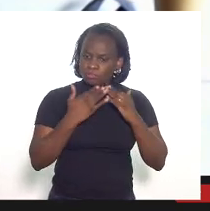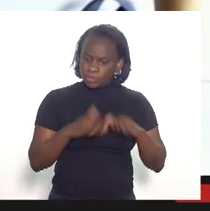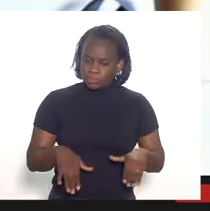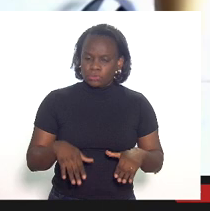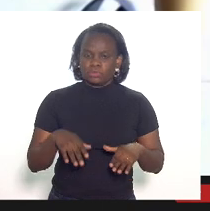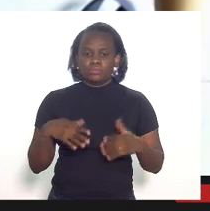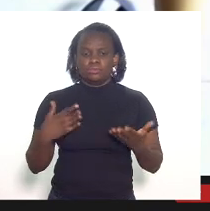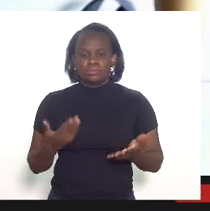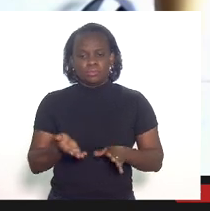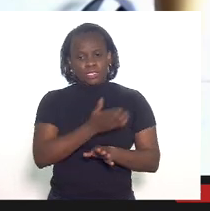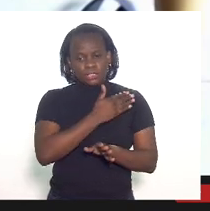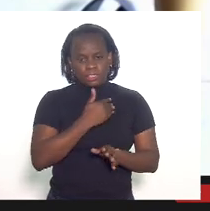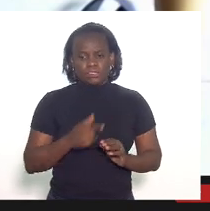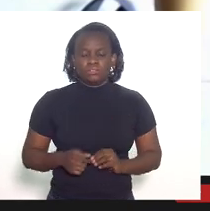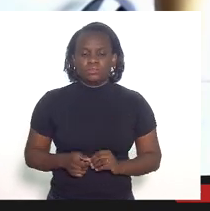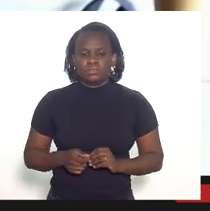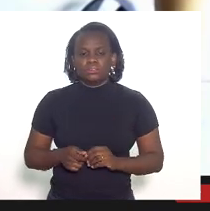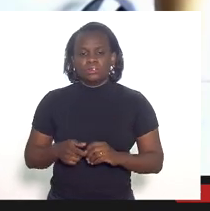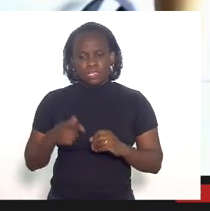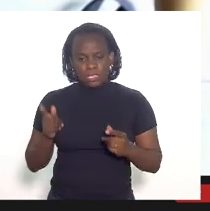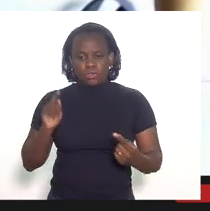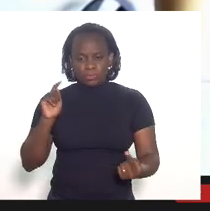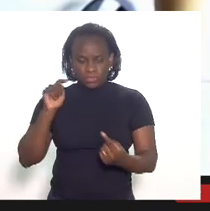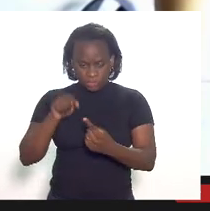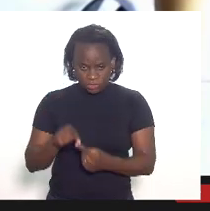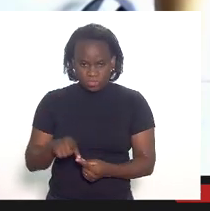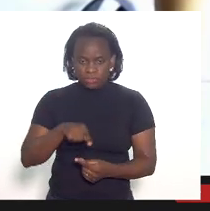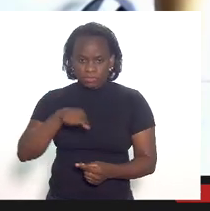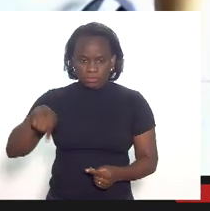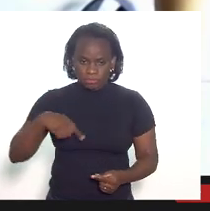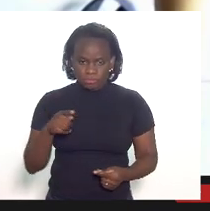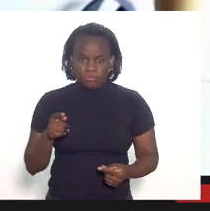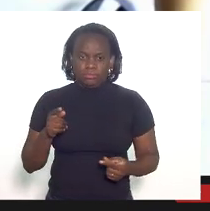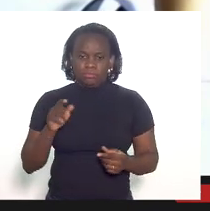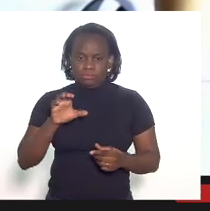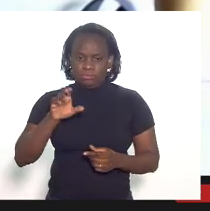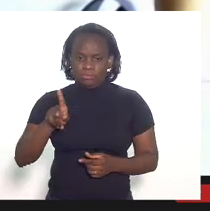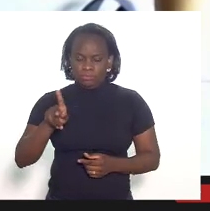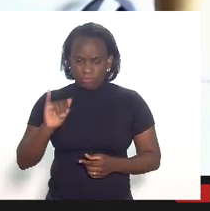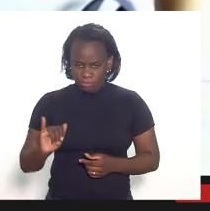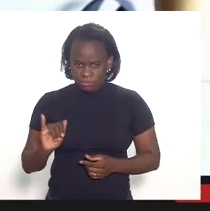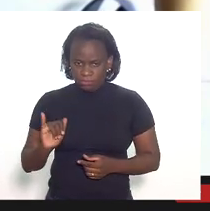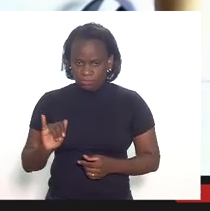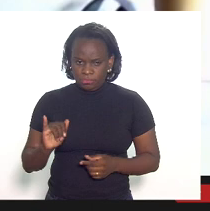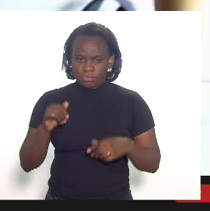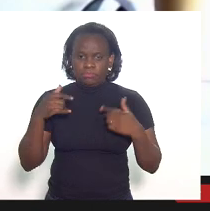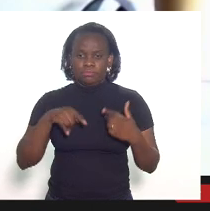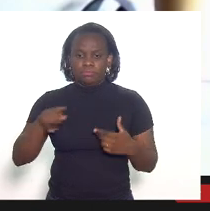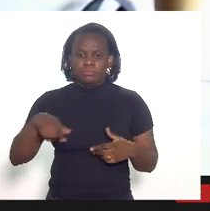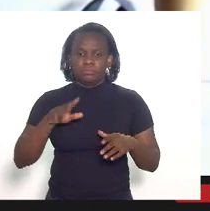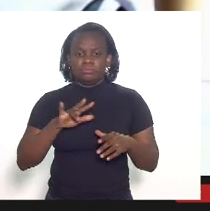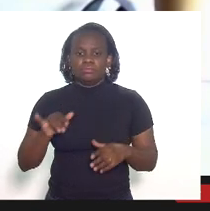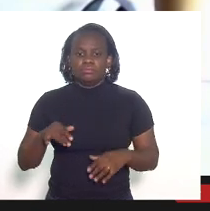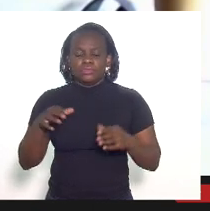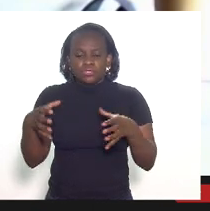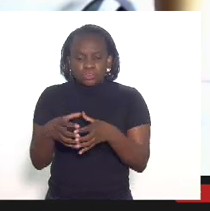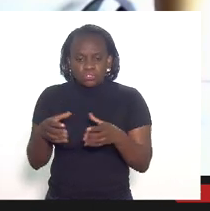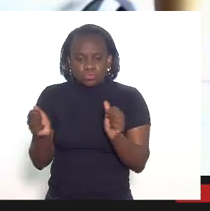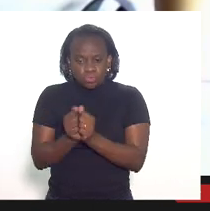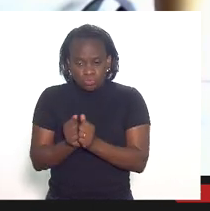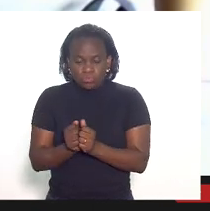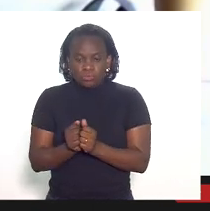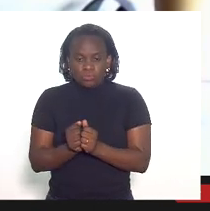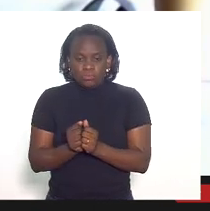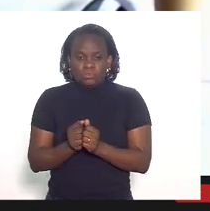ao pretérito esse é o objetivo da nossa CPI e vamos coletivamente